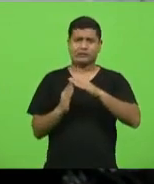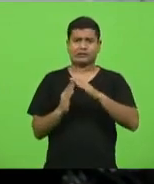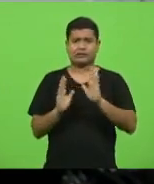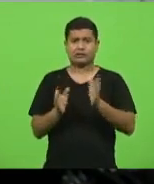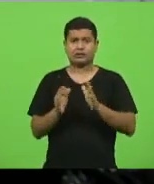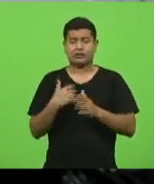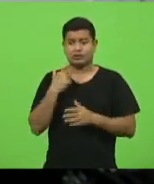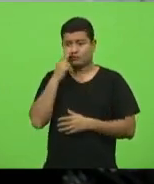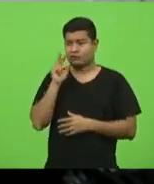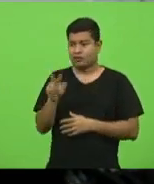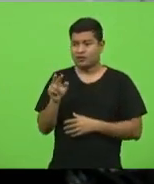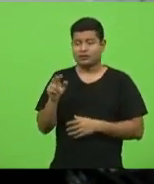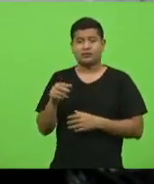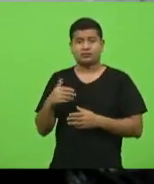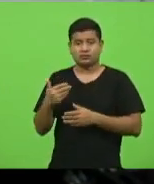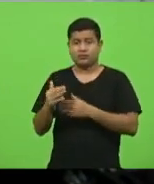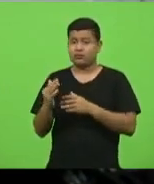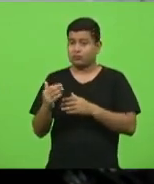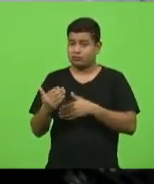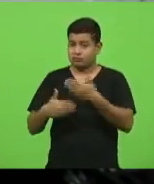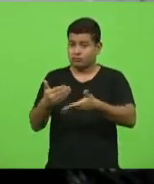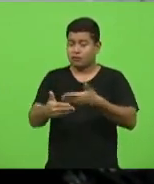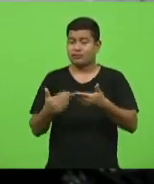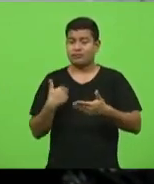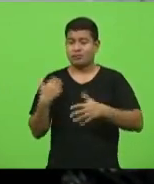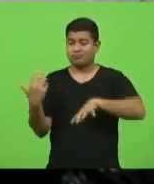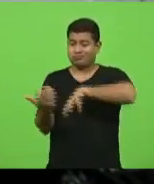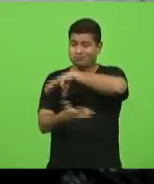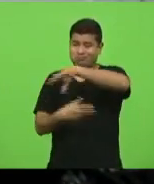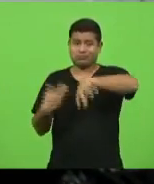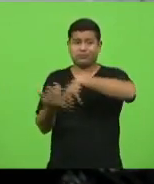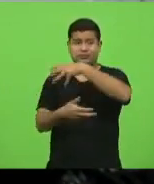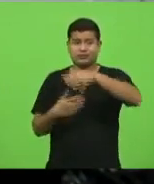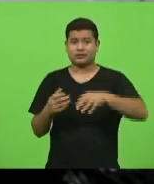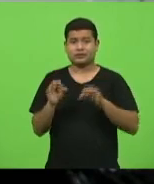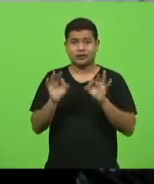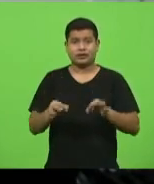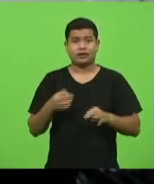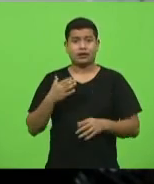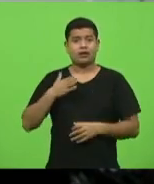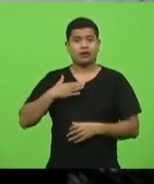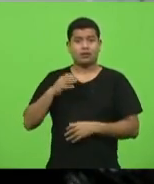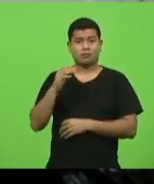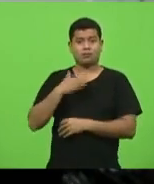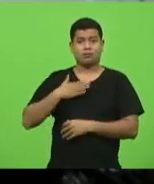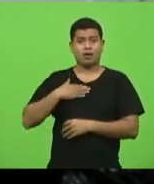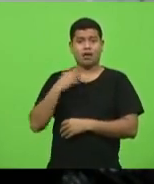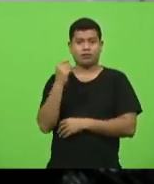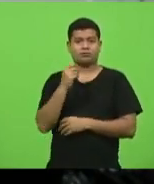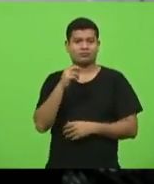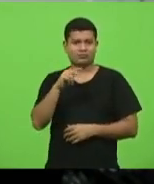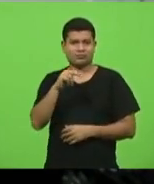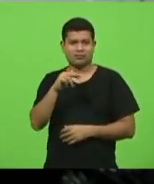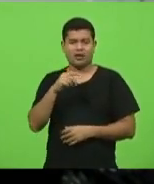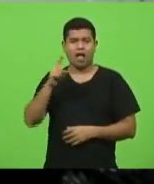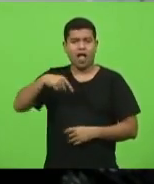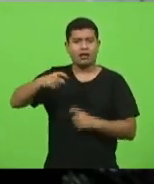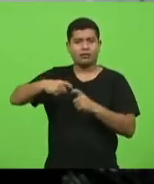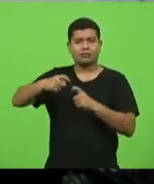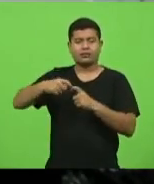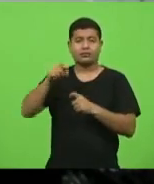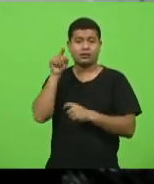entrar num colapso total. No Rio Grande do Sul, o meu irmão é médico e estava comentando que lá